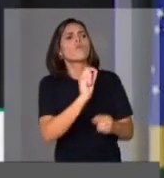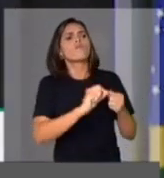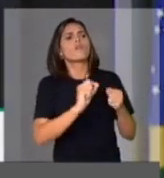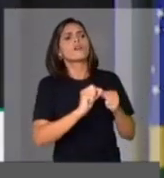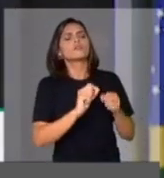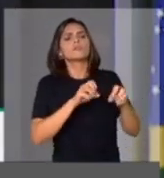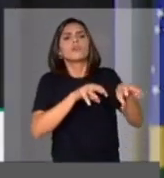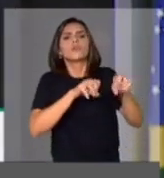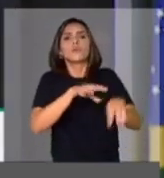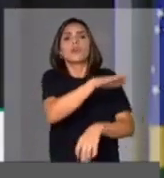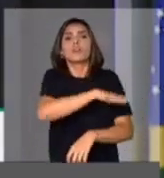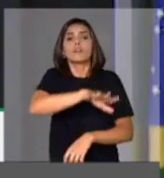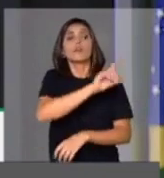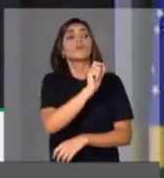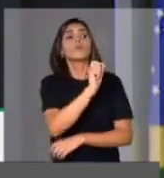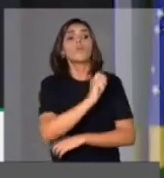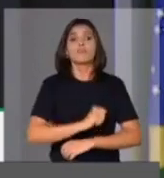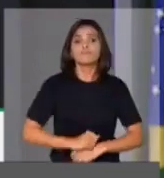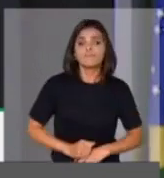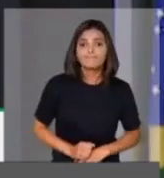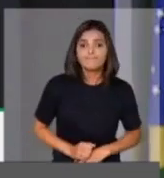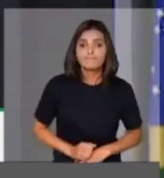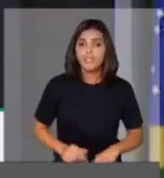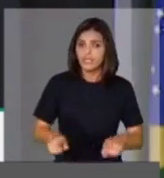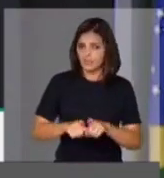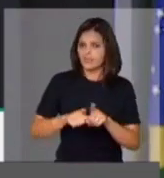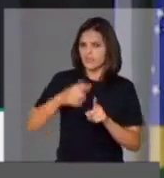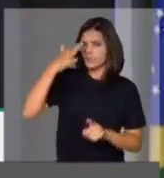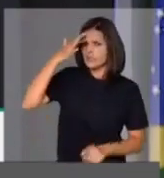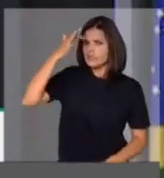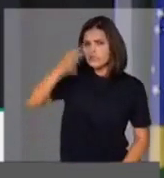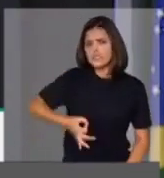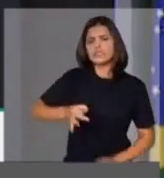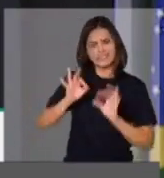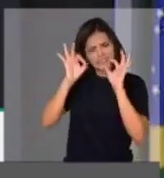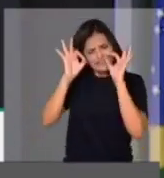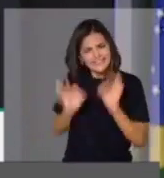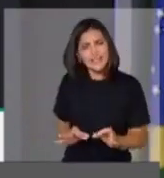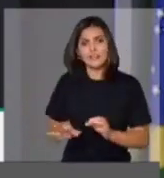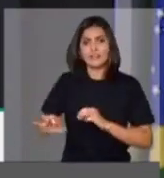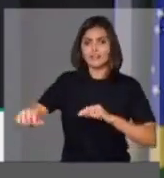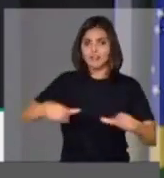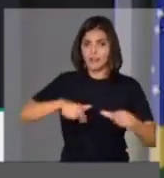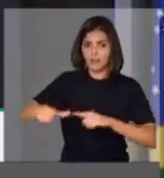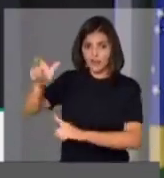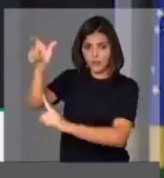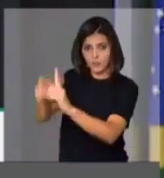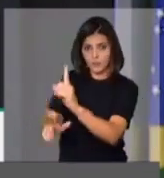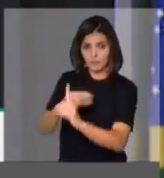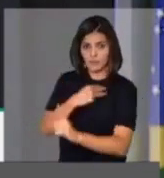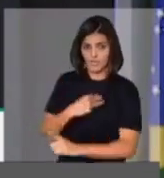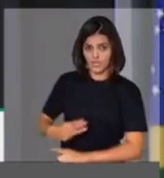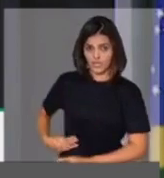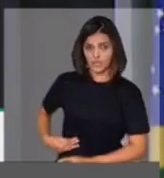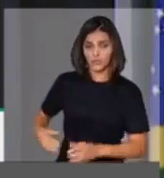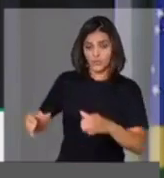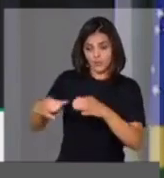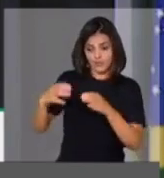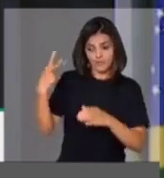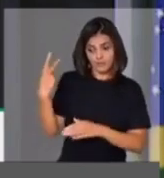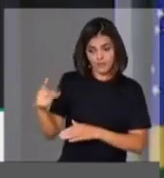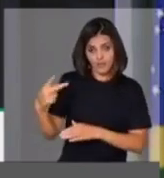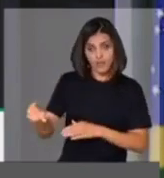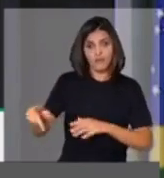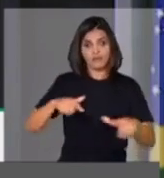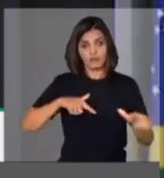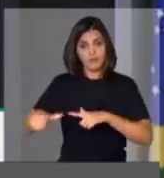dizer que eu tenho convicção que o trabalho do ministro e o ministro já está à disposição para